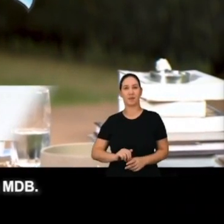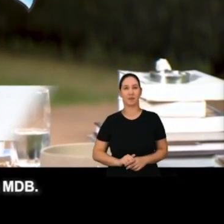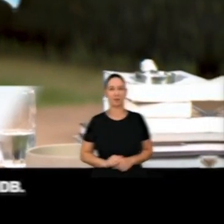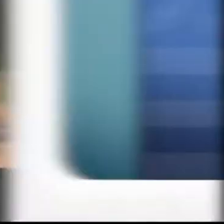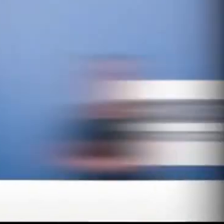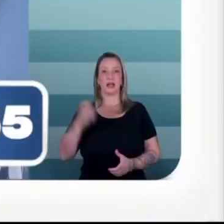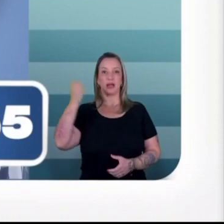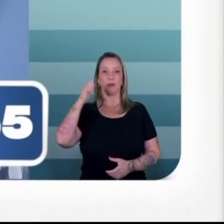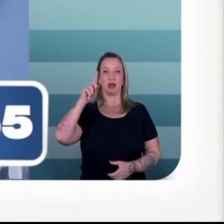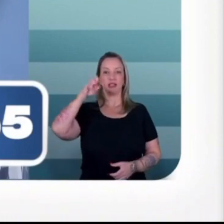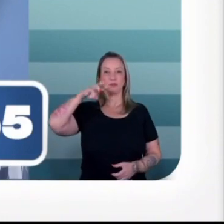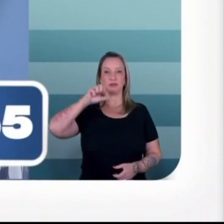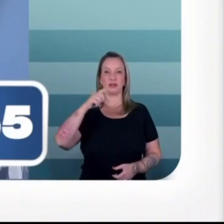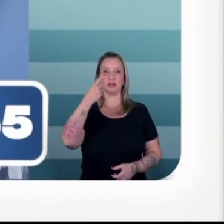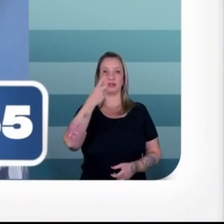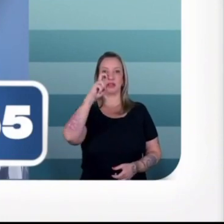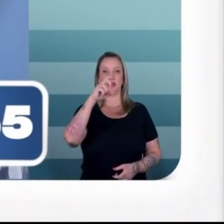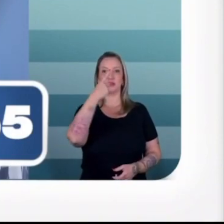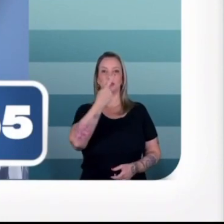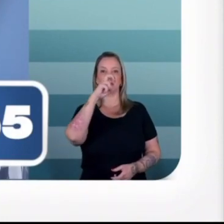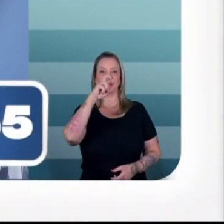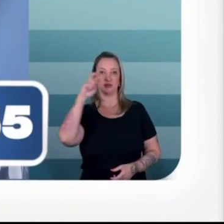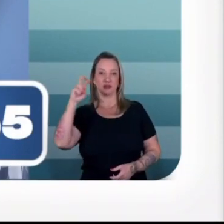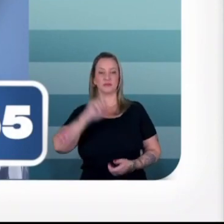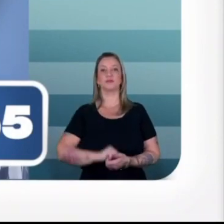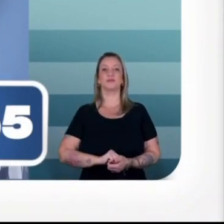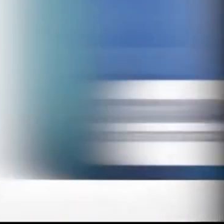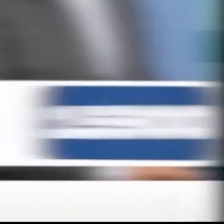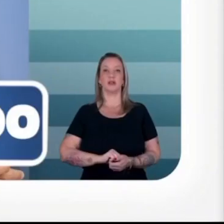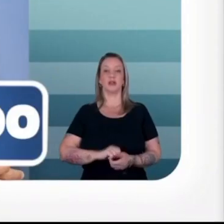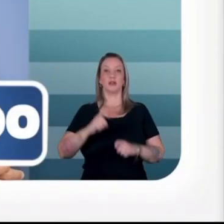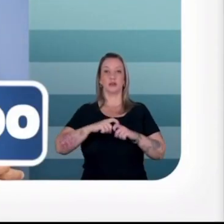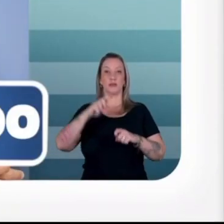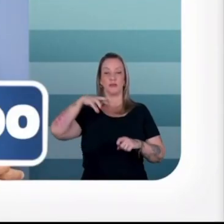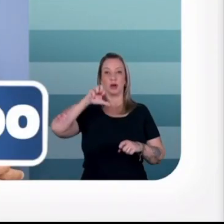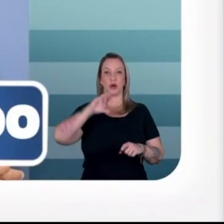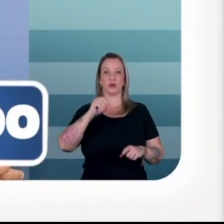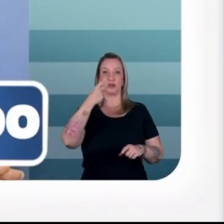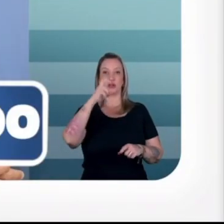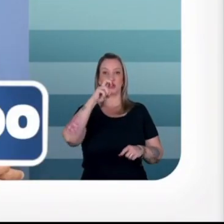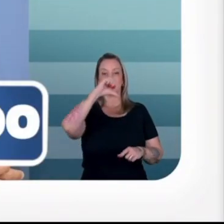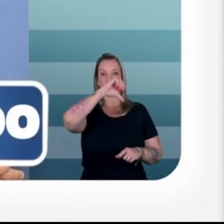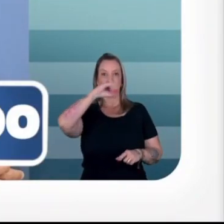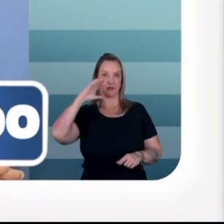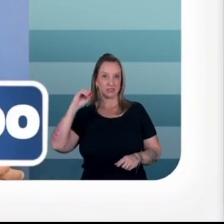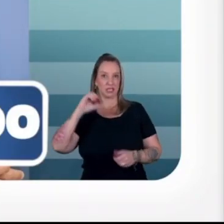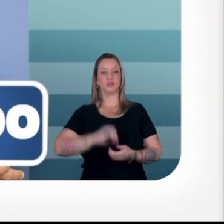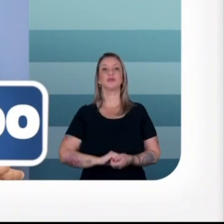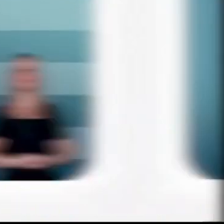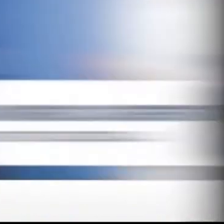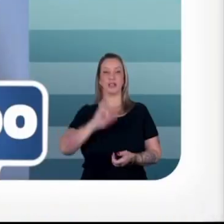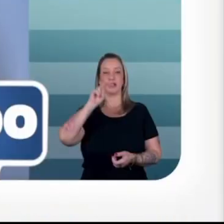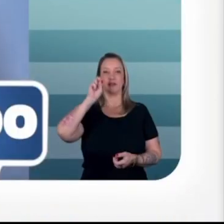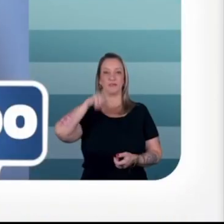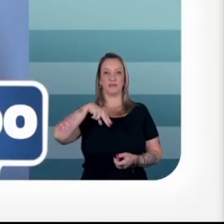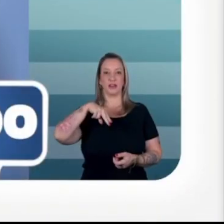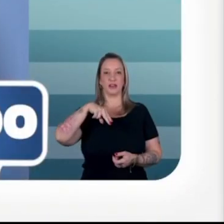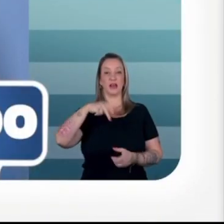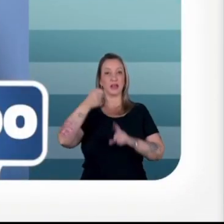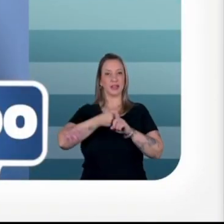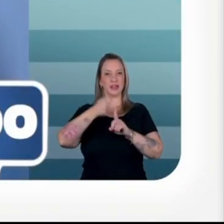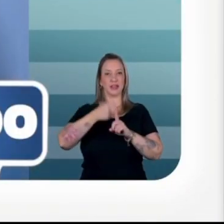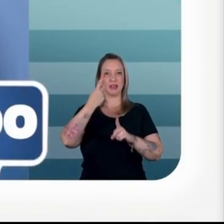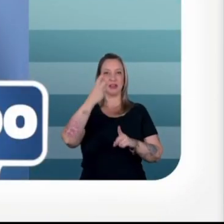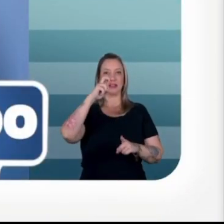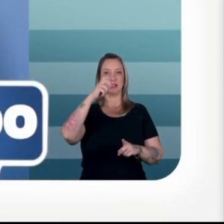MDB. Calbói Edmar, 15, 15, 5. Doutor Mauro, 15, 900. Ivan Ribeiro,